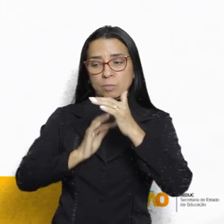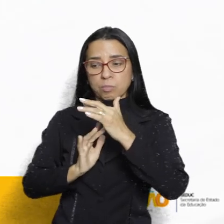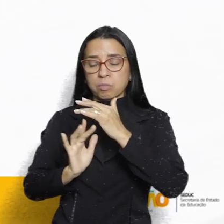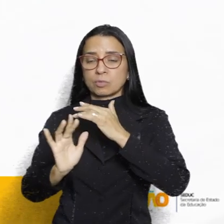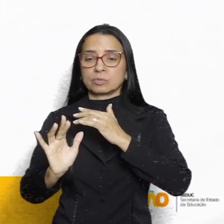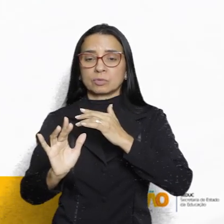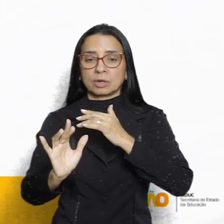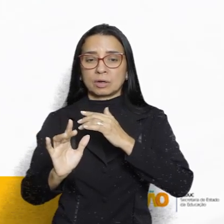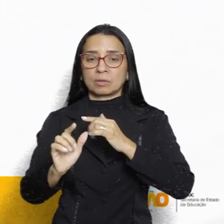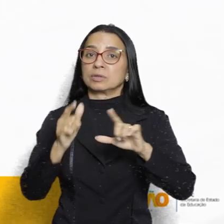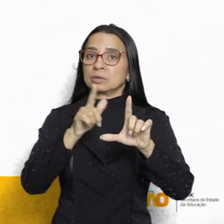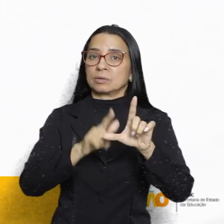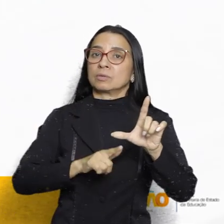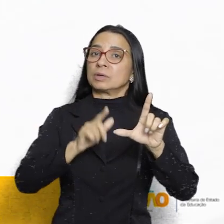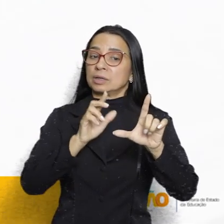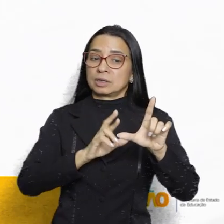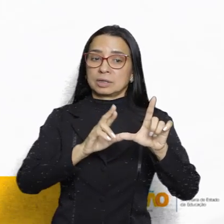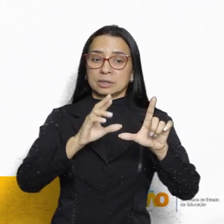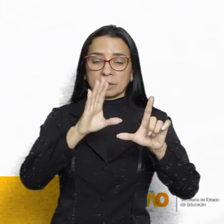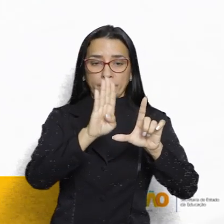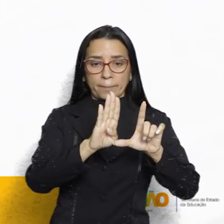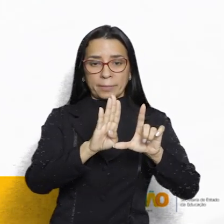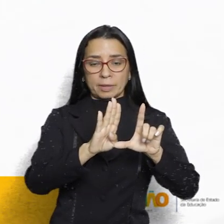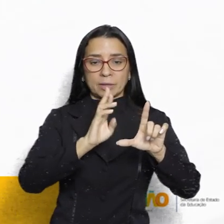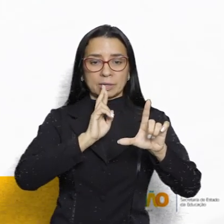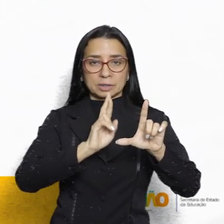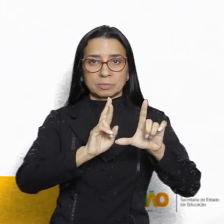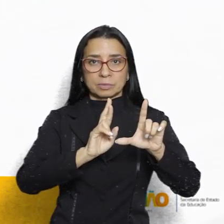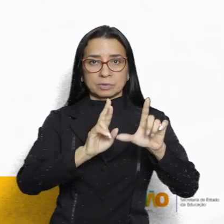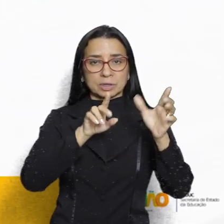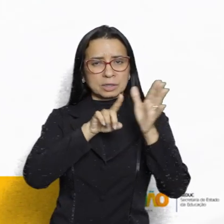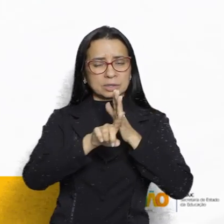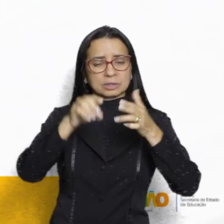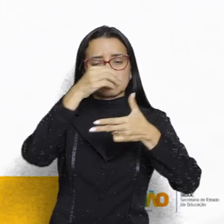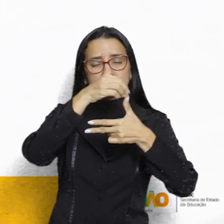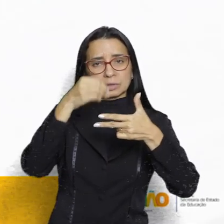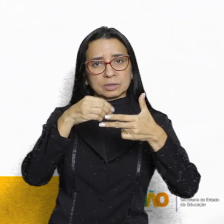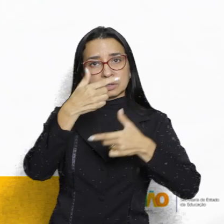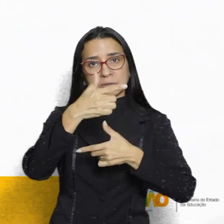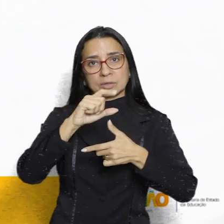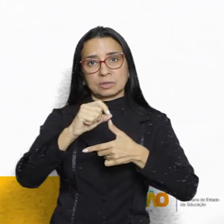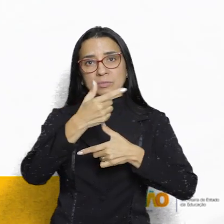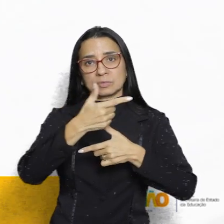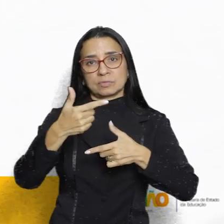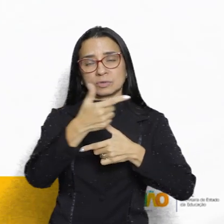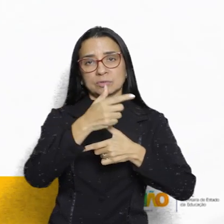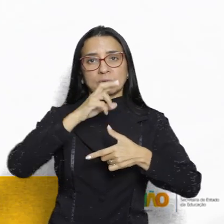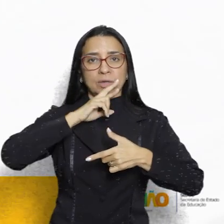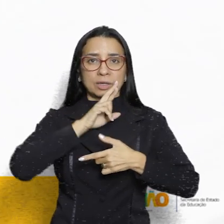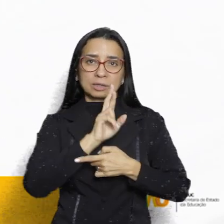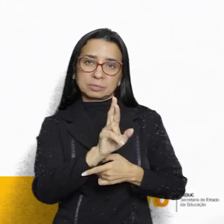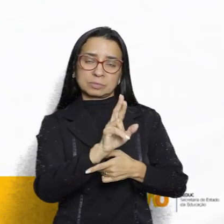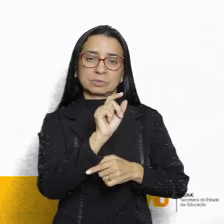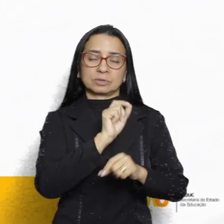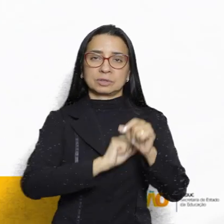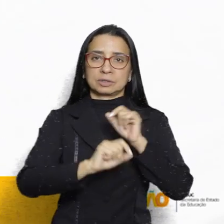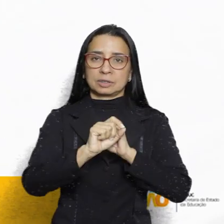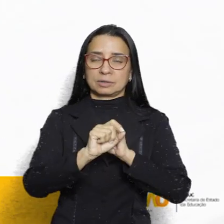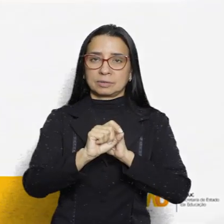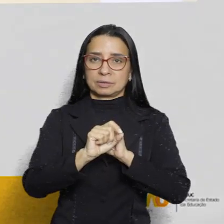desordenado. Então o nosso gabarito aí é a letra B, galera. Questão do Enem 2022, respondida,